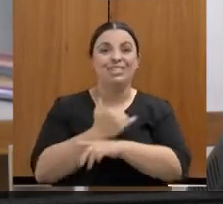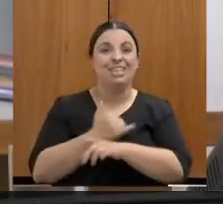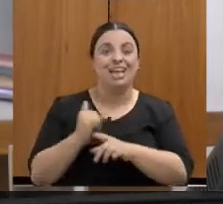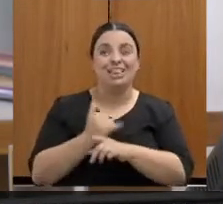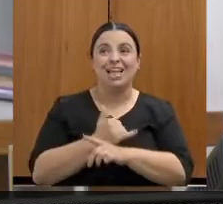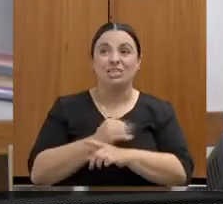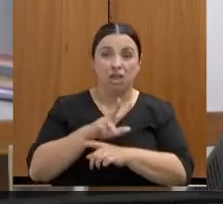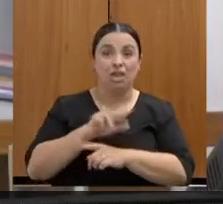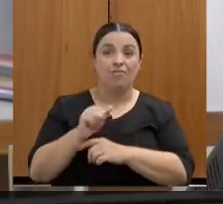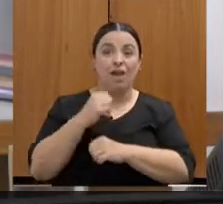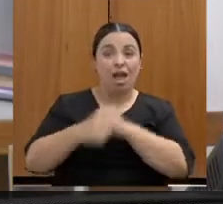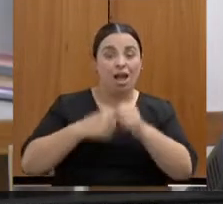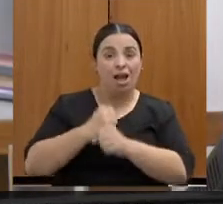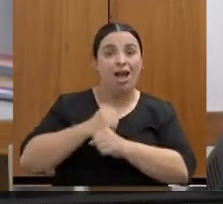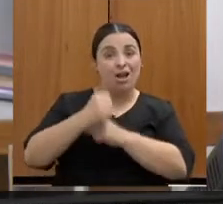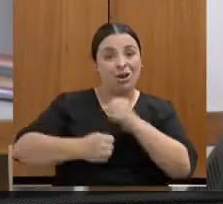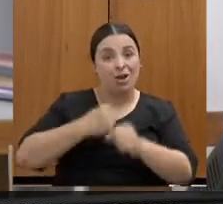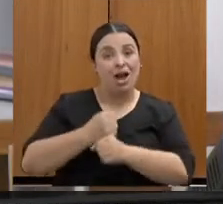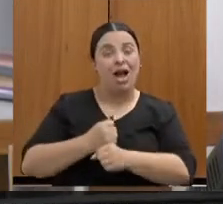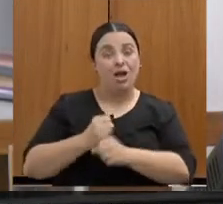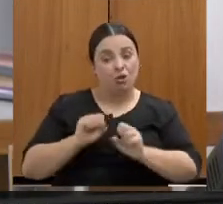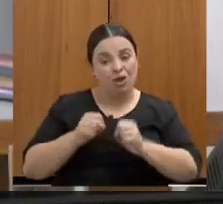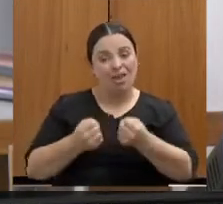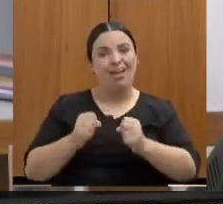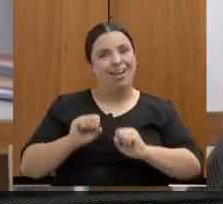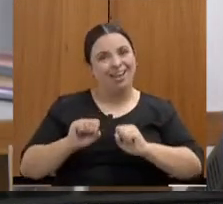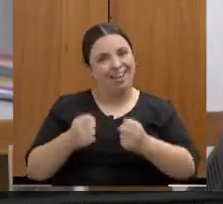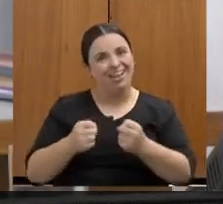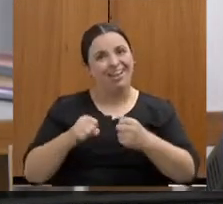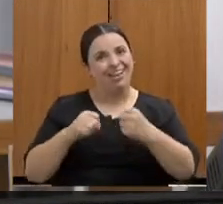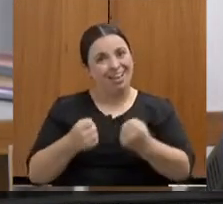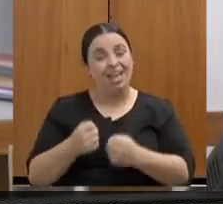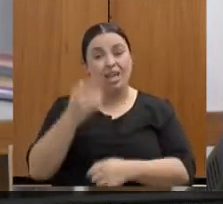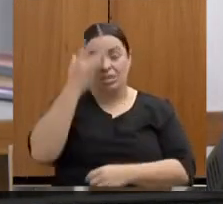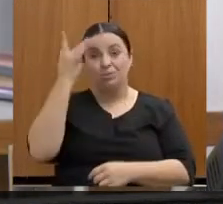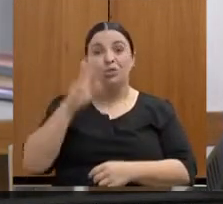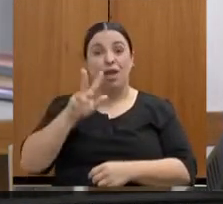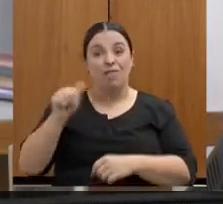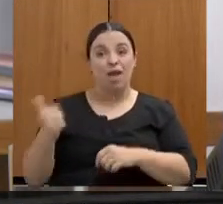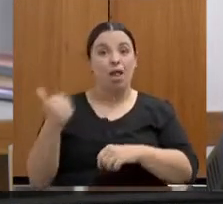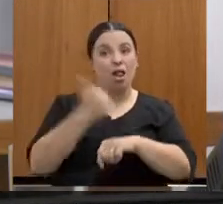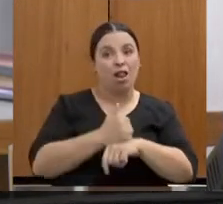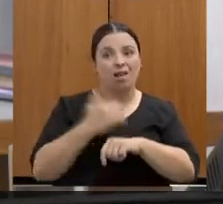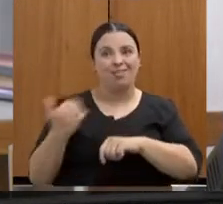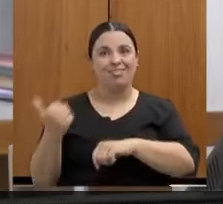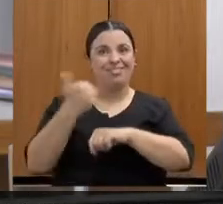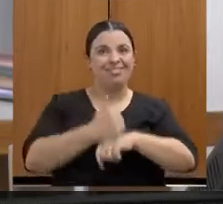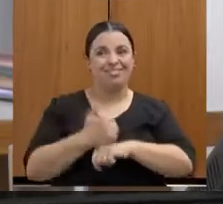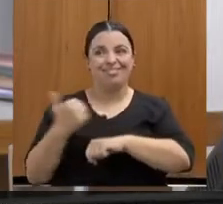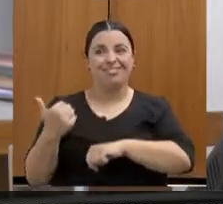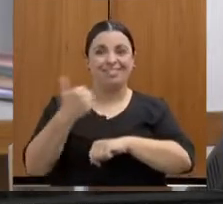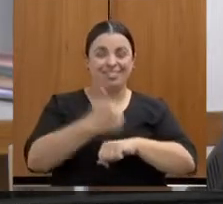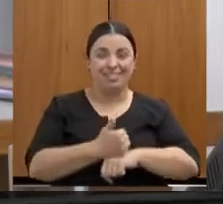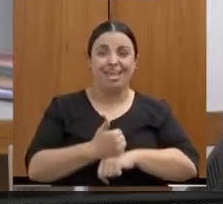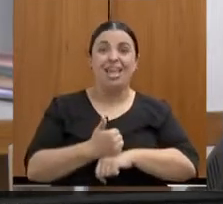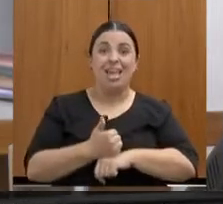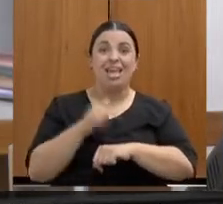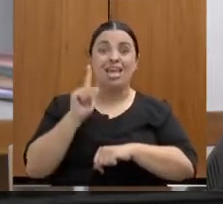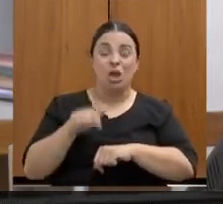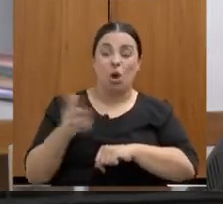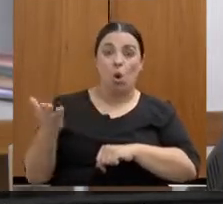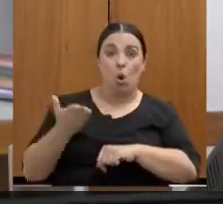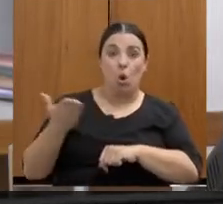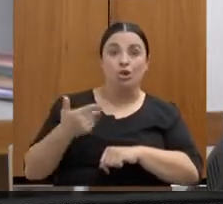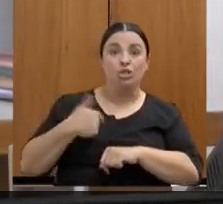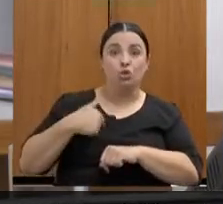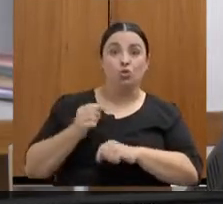independente das pessoas que irão suceder, as que hoje estão, porque pessoas passam, mas é uma semente em que qualquer gestor que